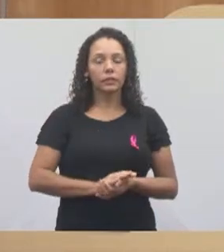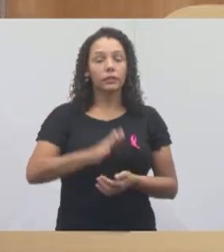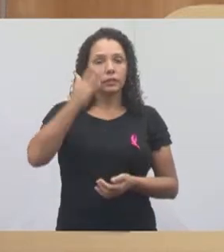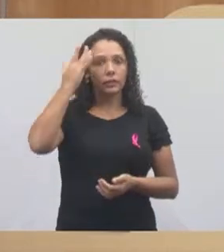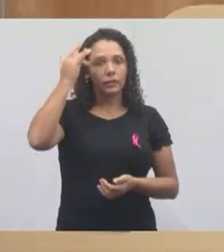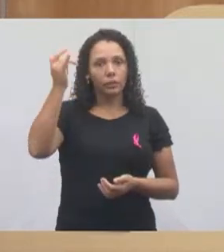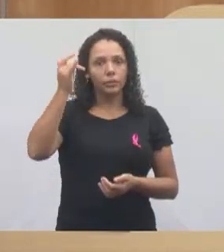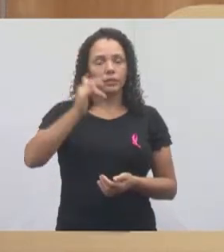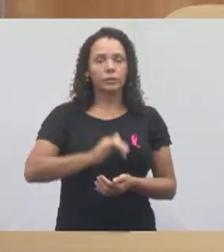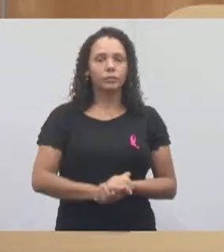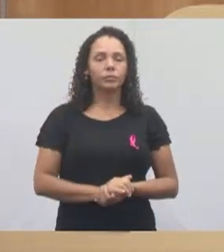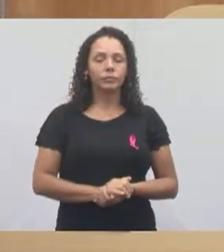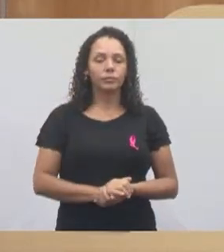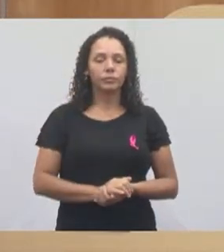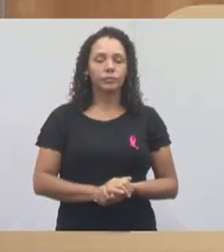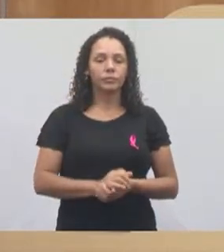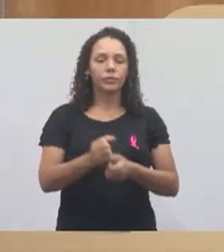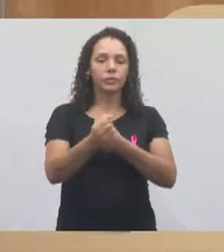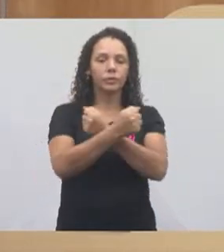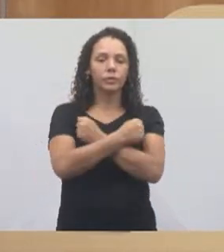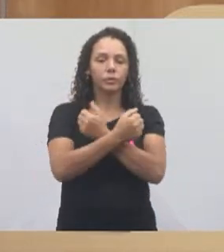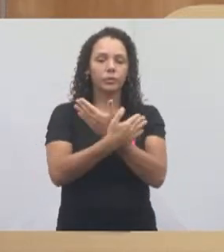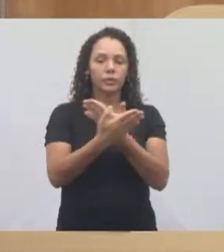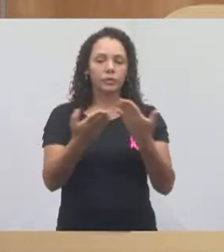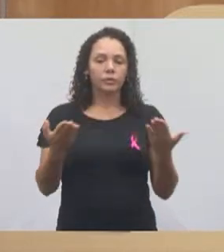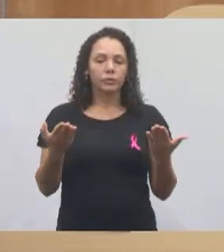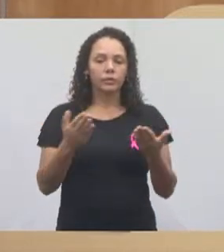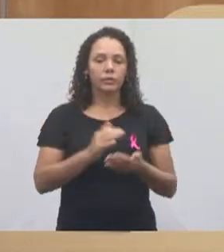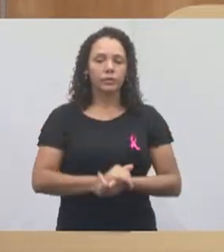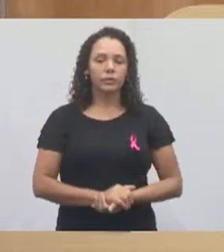amanhã, tá? Então, um abraço a todos vocês.